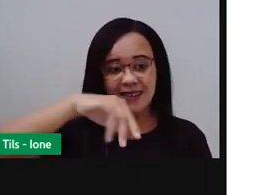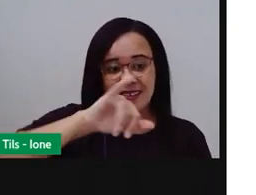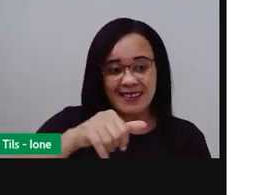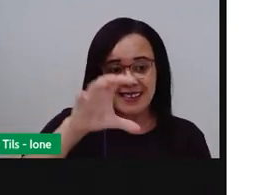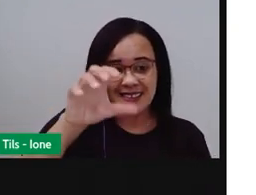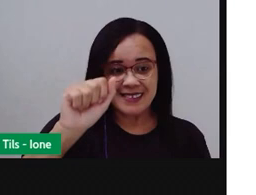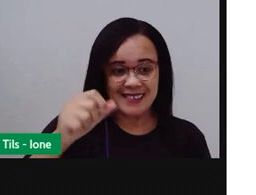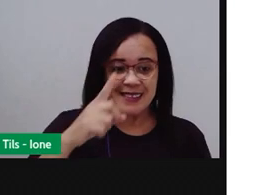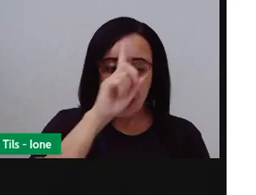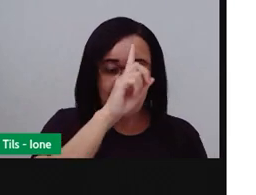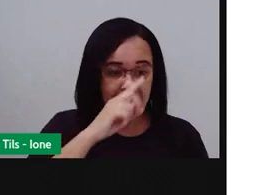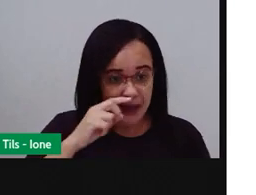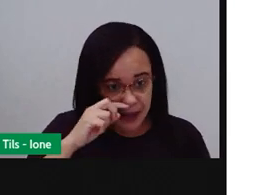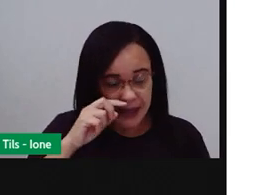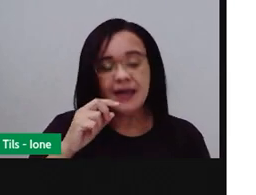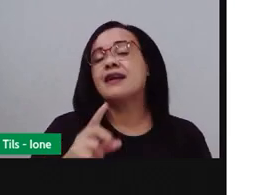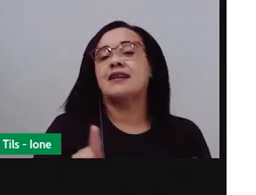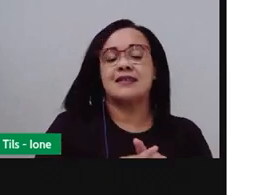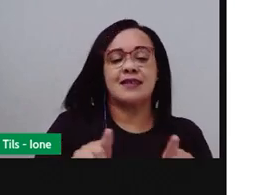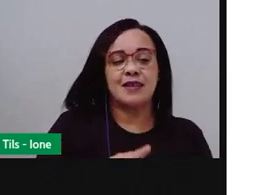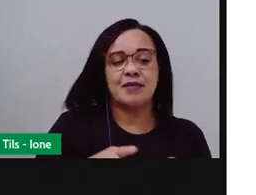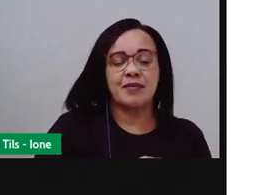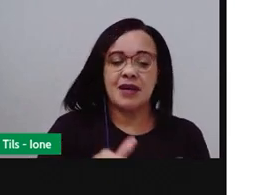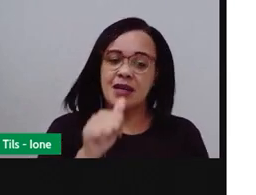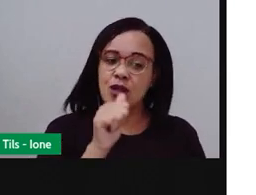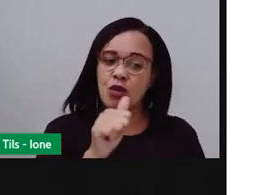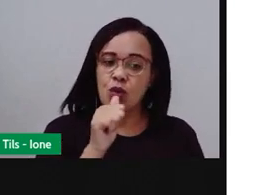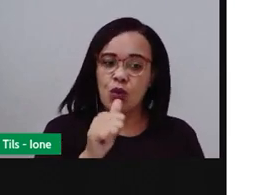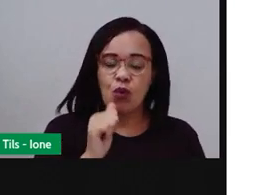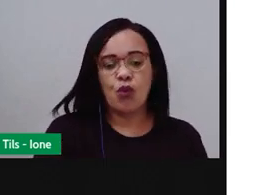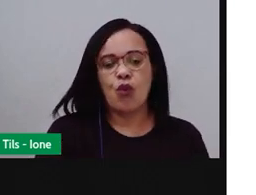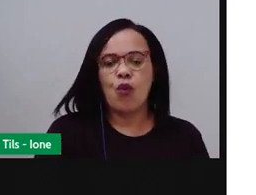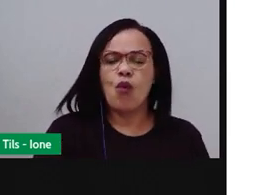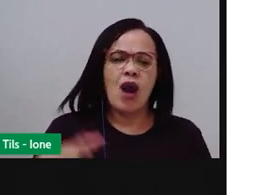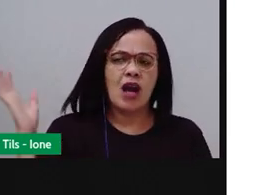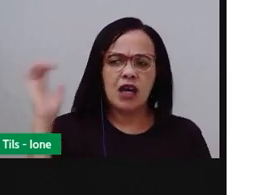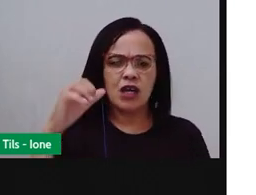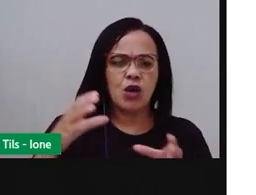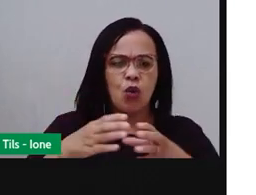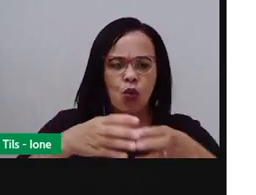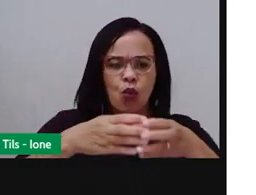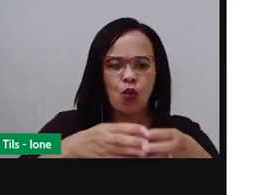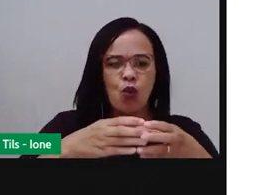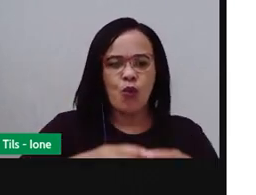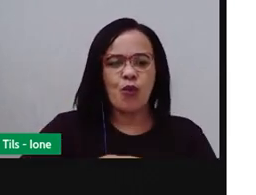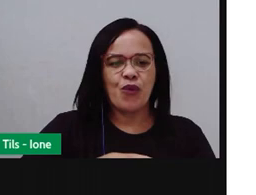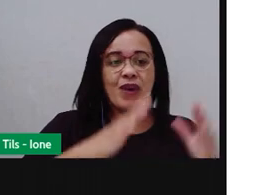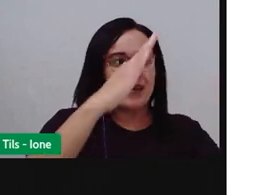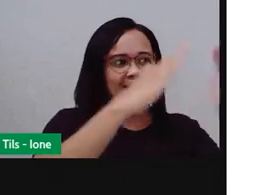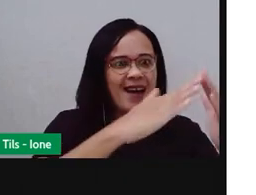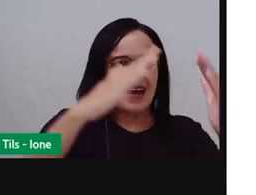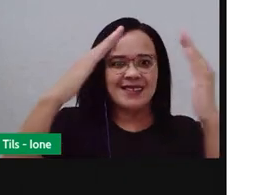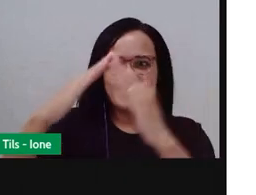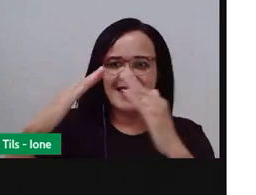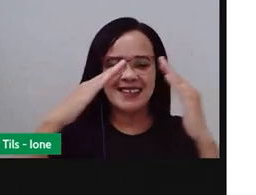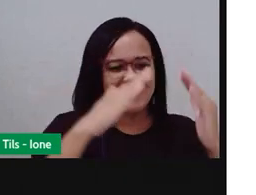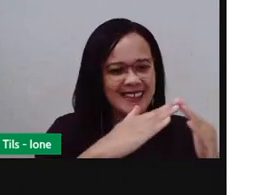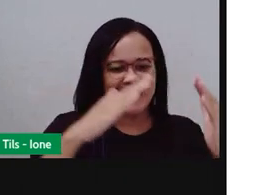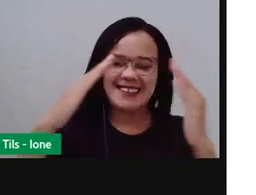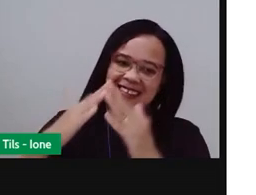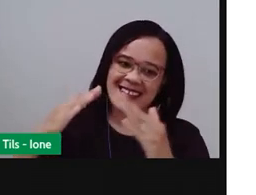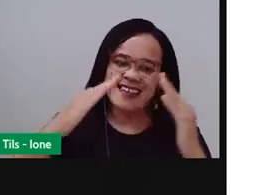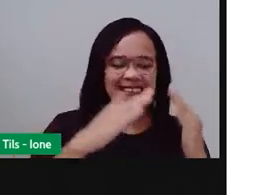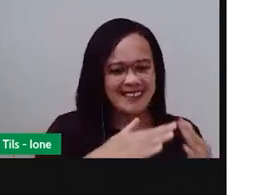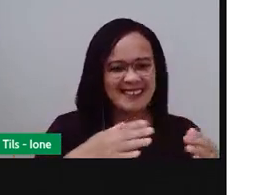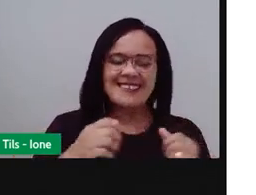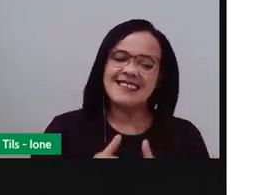quando a guisada iniciava a rumaria, de casa em casa. Esse é um texto, criançada,